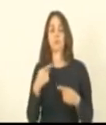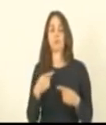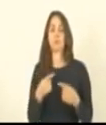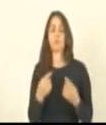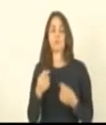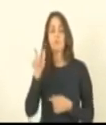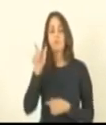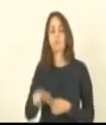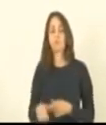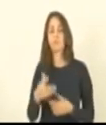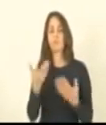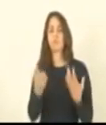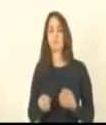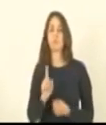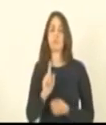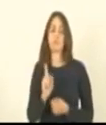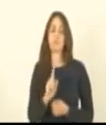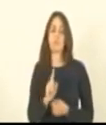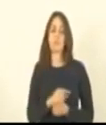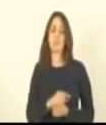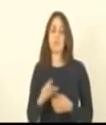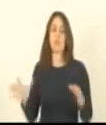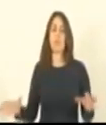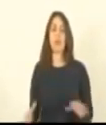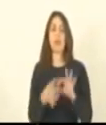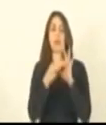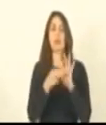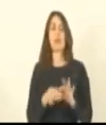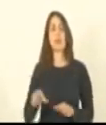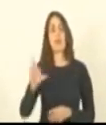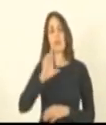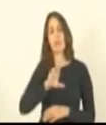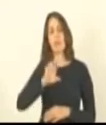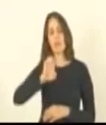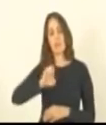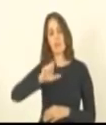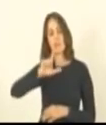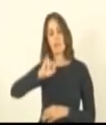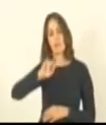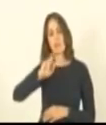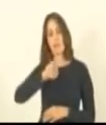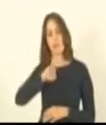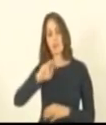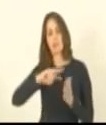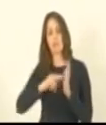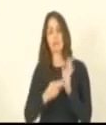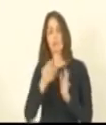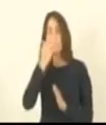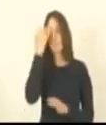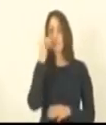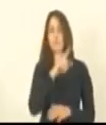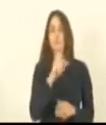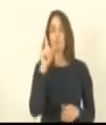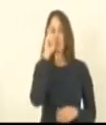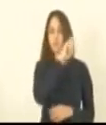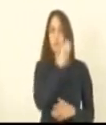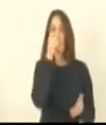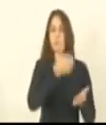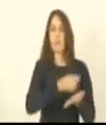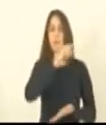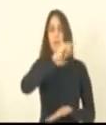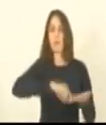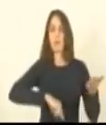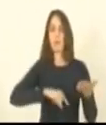inclusive essa relegação essa relegação nada mais é do que uma pessoa que já teve dificuldade com as suas contas